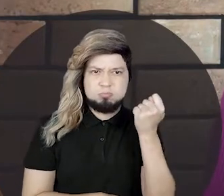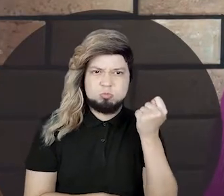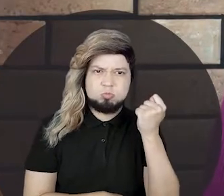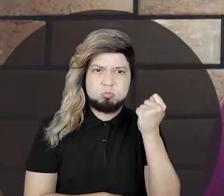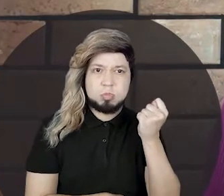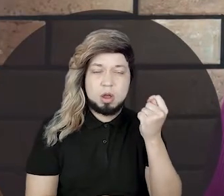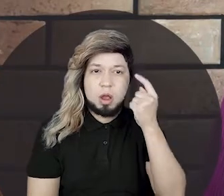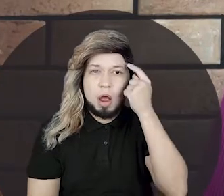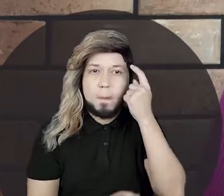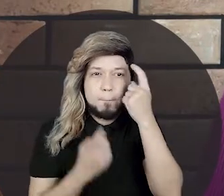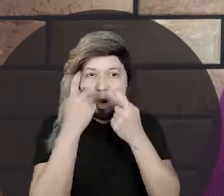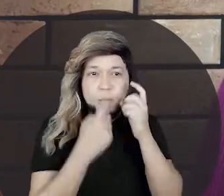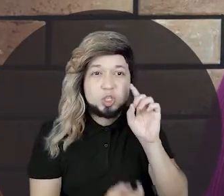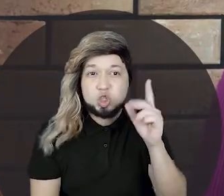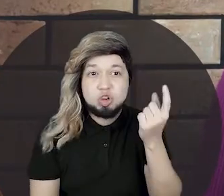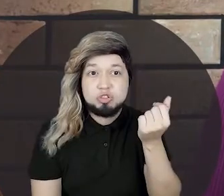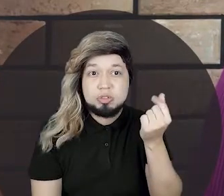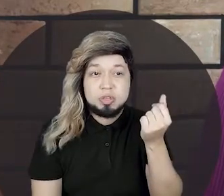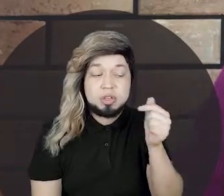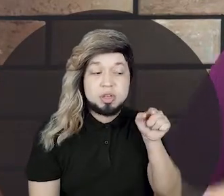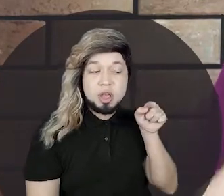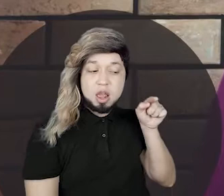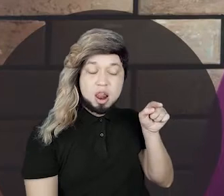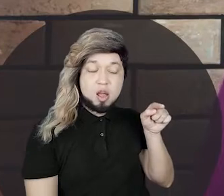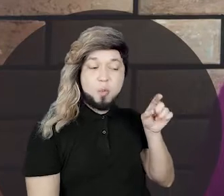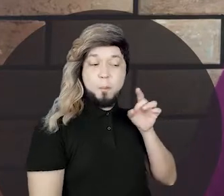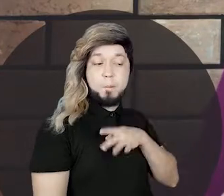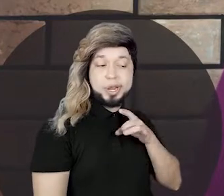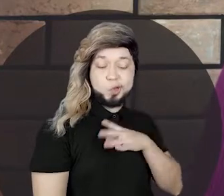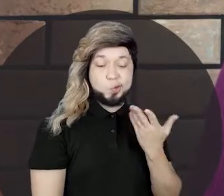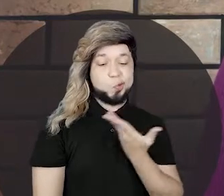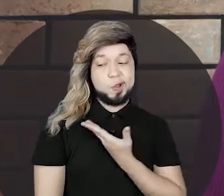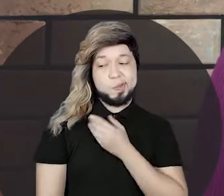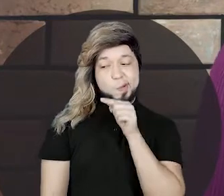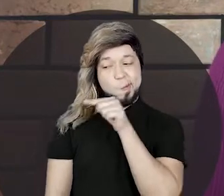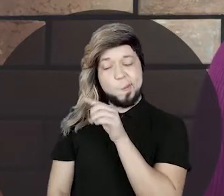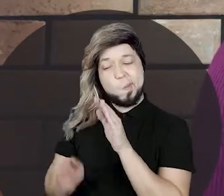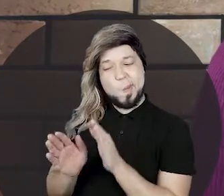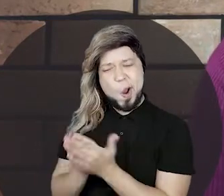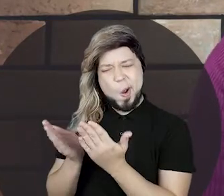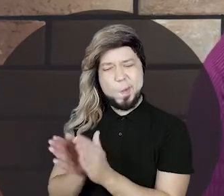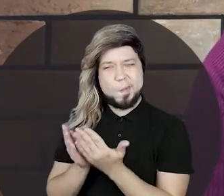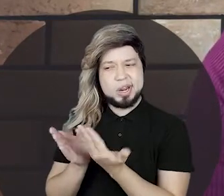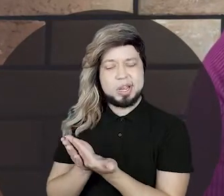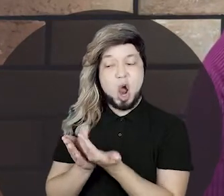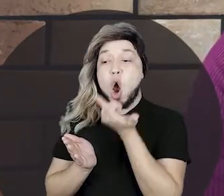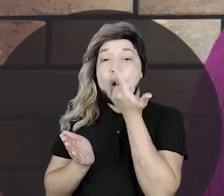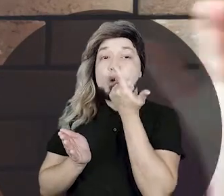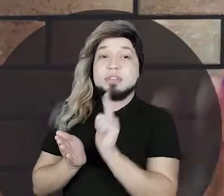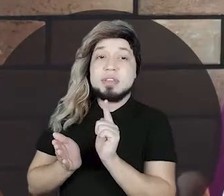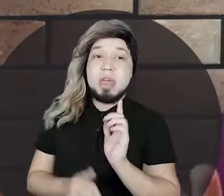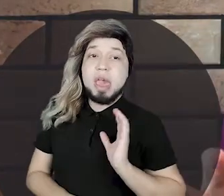pensava em dinheiro. E ele ficou com medo do seu compadre pobre, que era pobre, pobre, muito pobre.